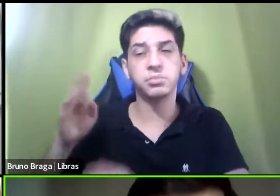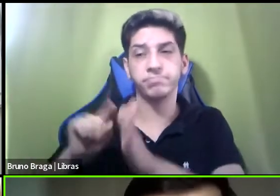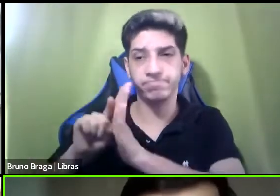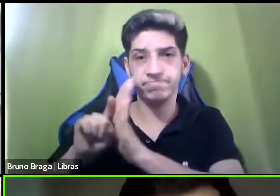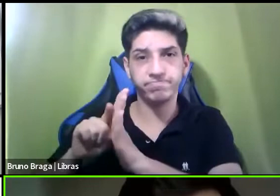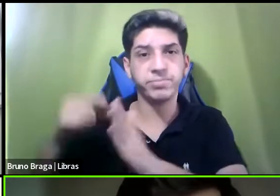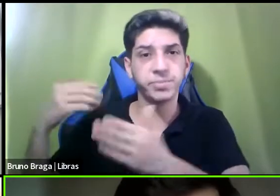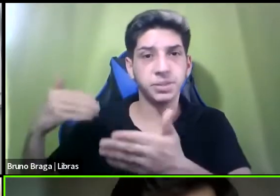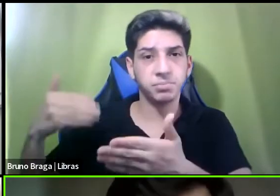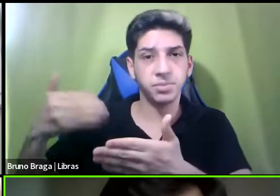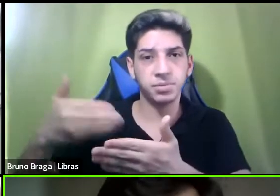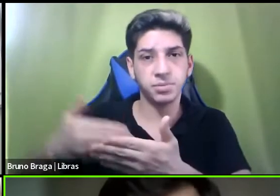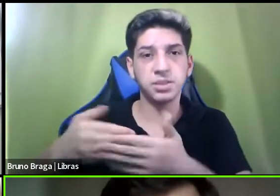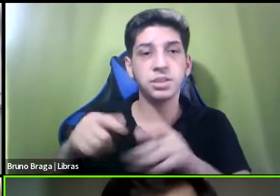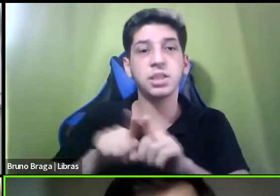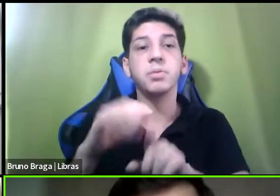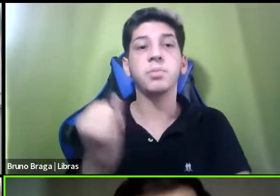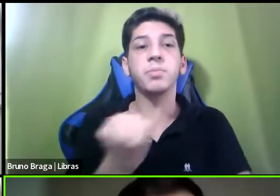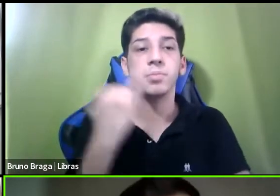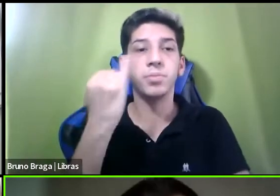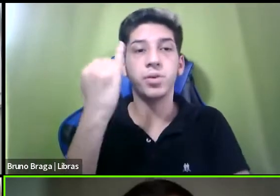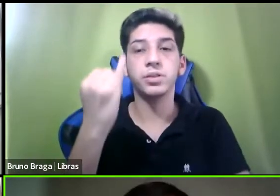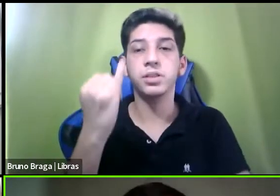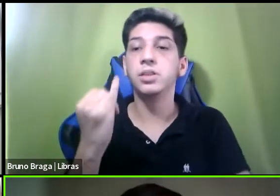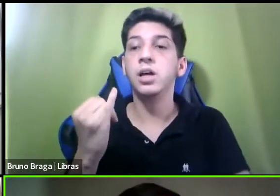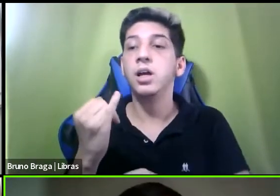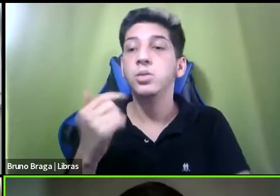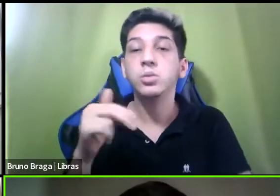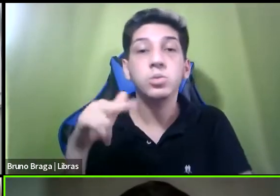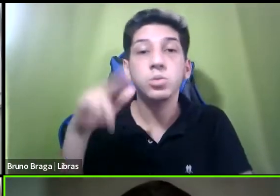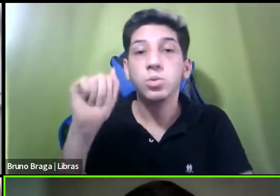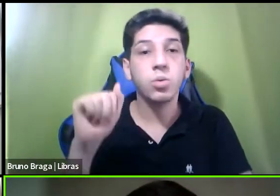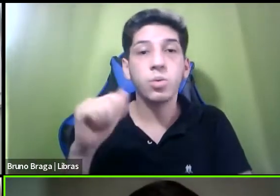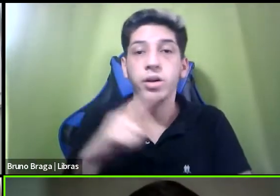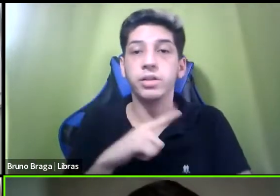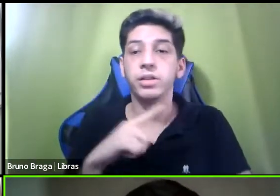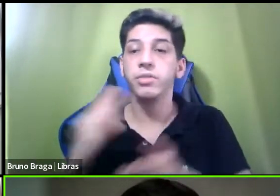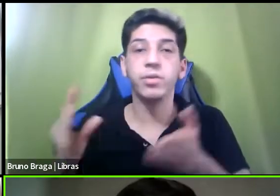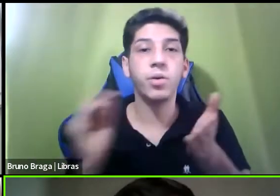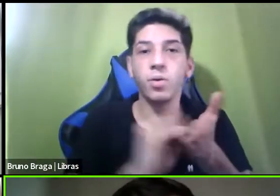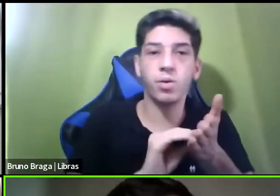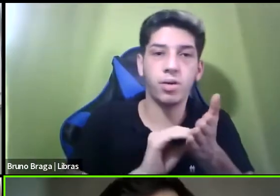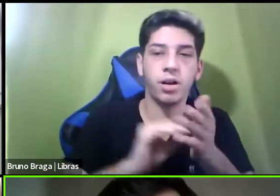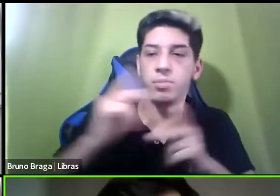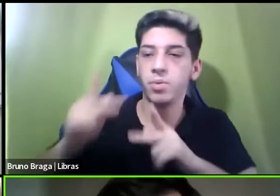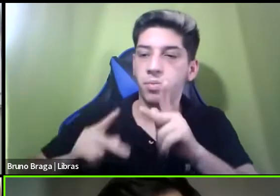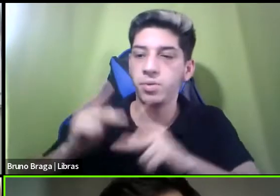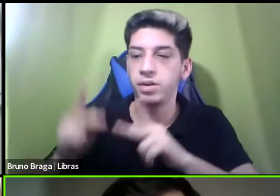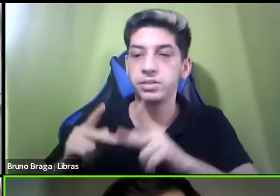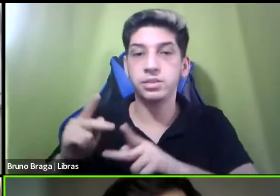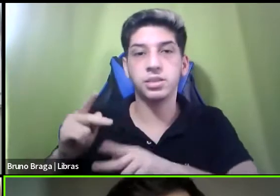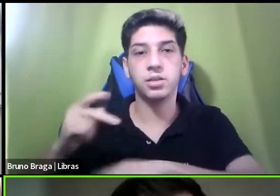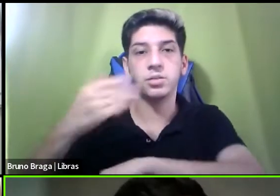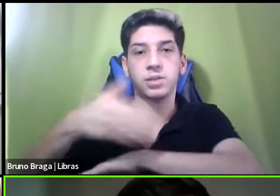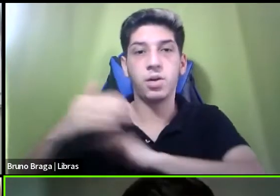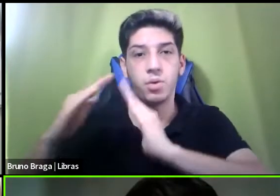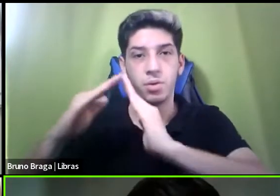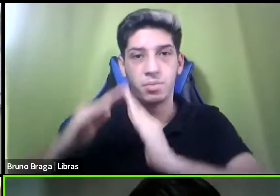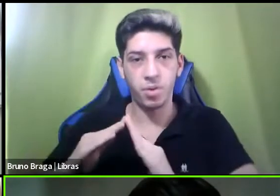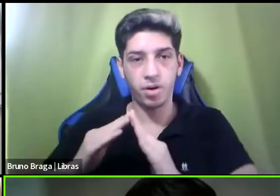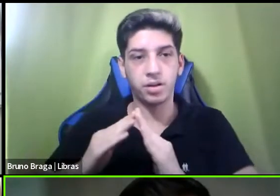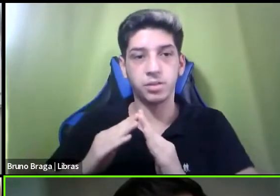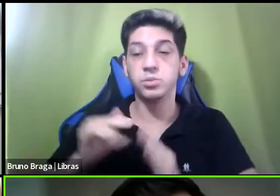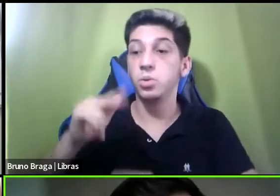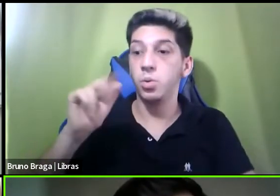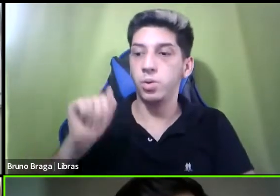que nunca incluiu a população em situação de rua no seu levantamento esse